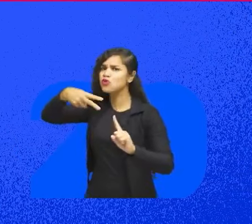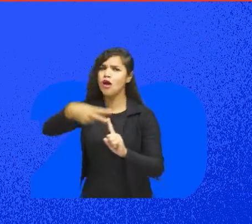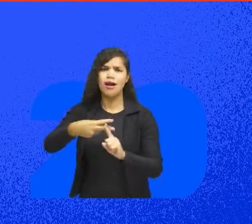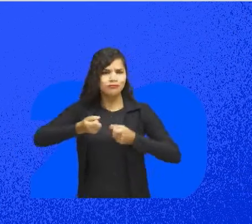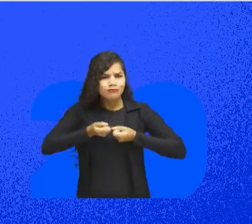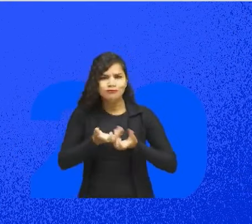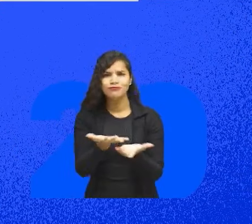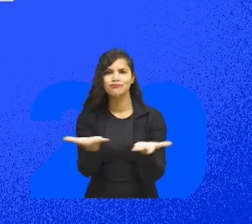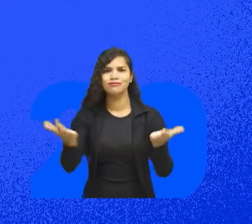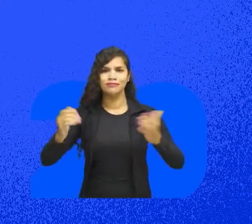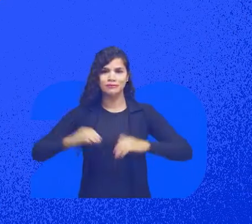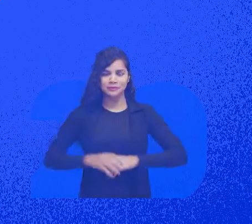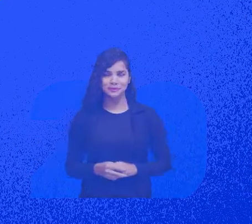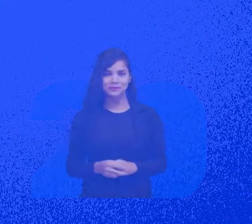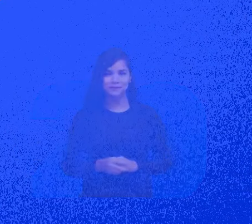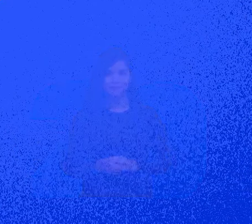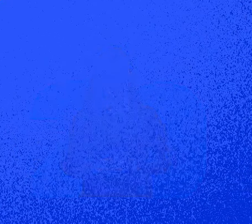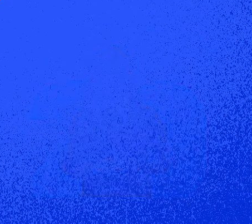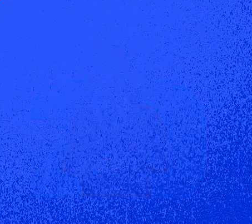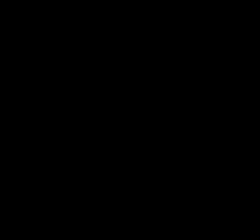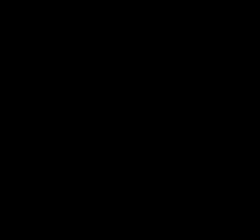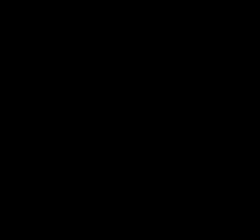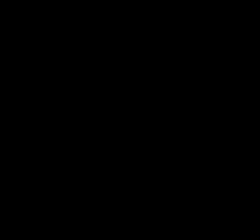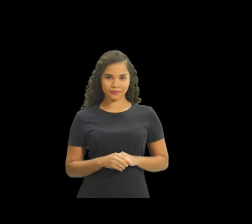do jeito certo Rui é 20